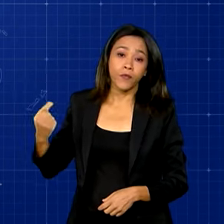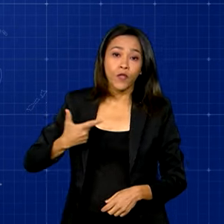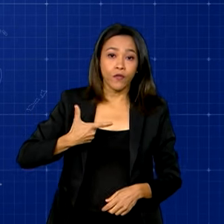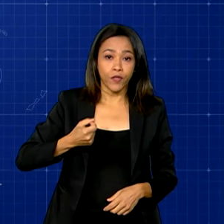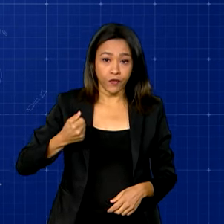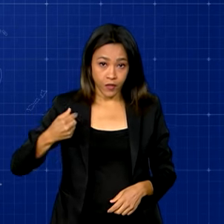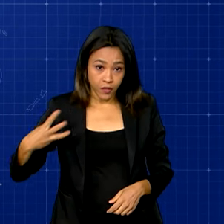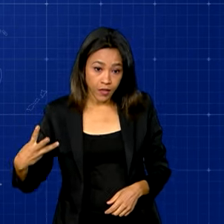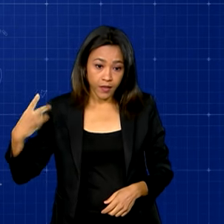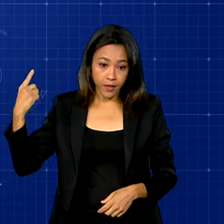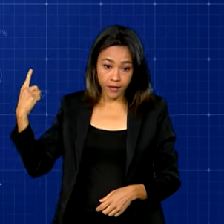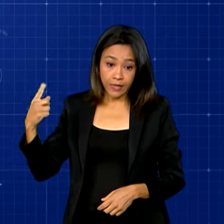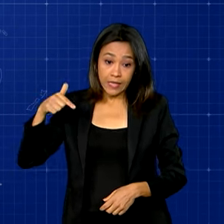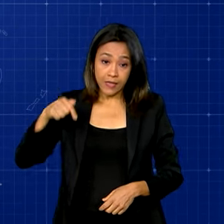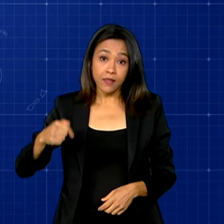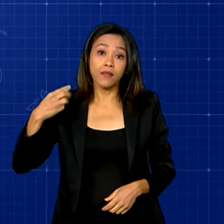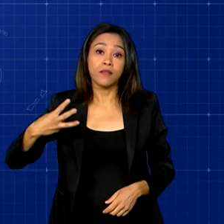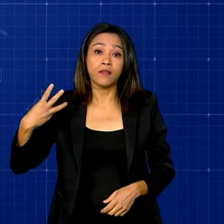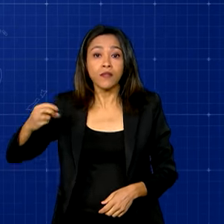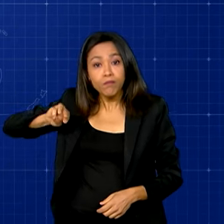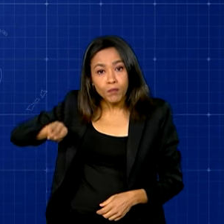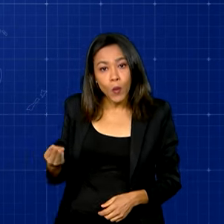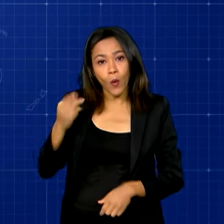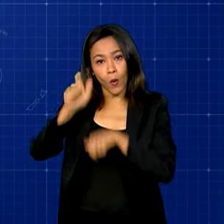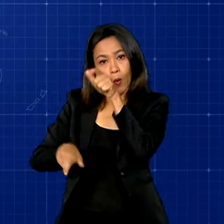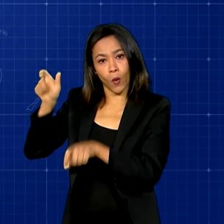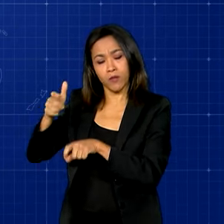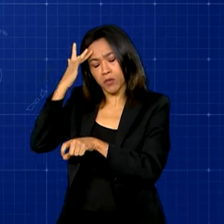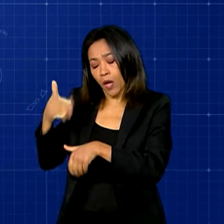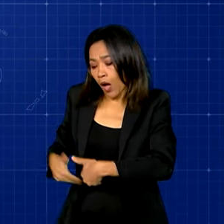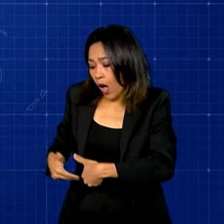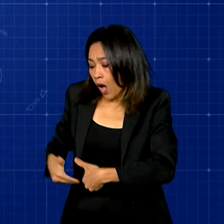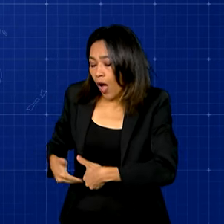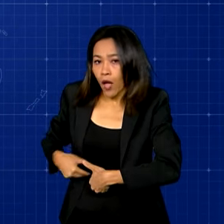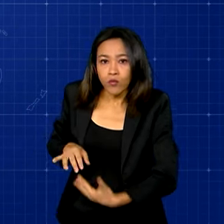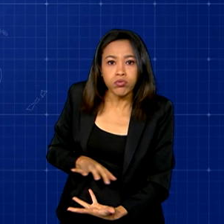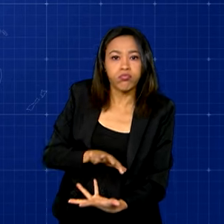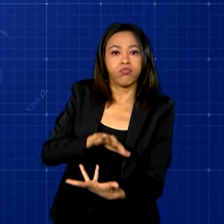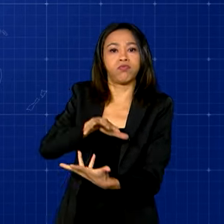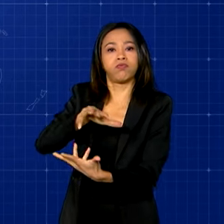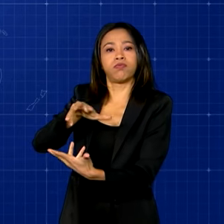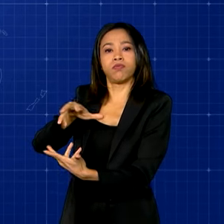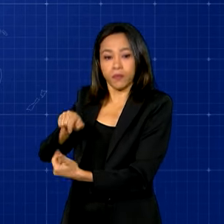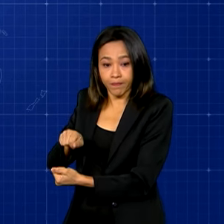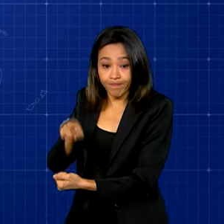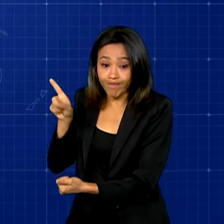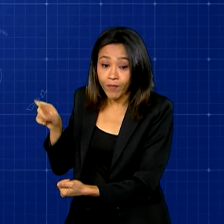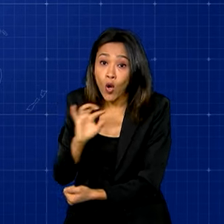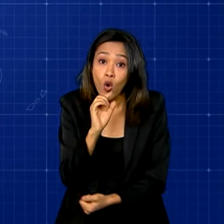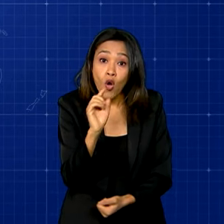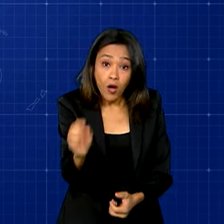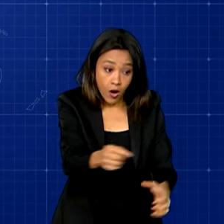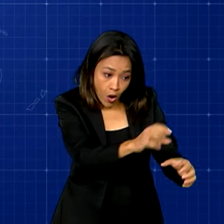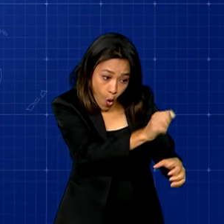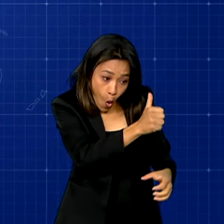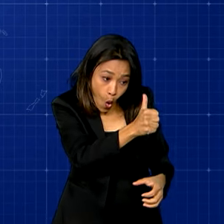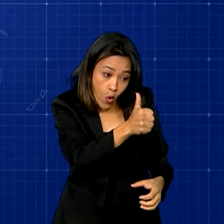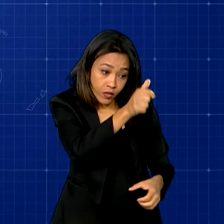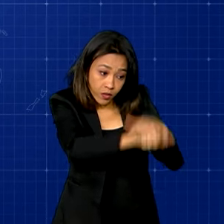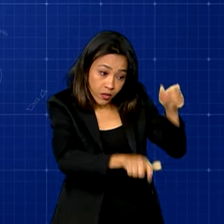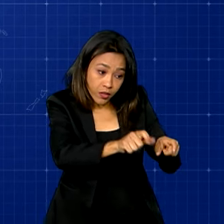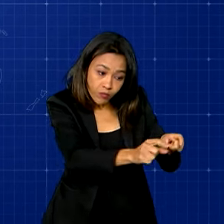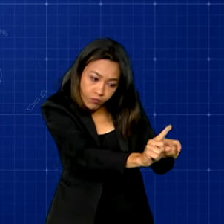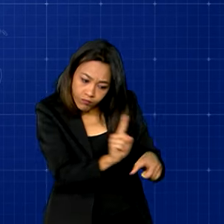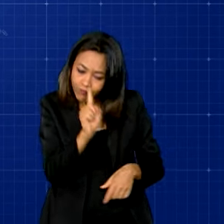733 milhões de pessoas passaram fome no mundo, ou seja, um a cada 11 habitantes do